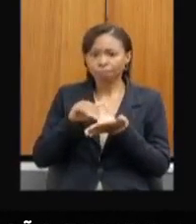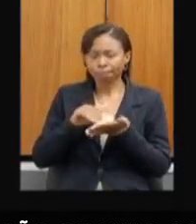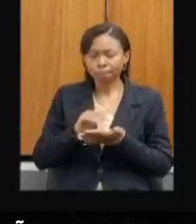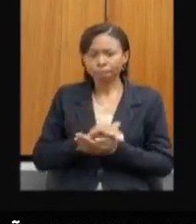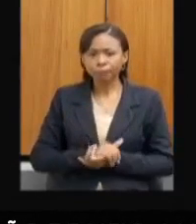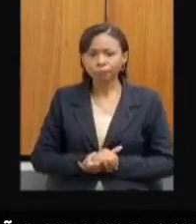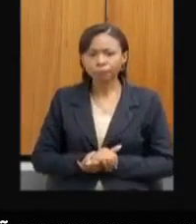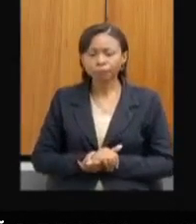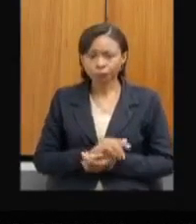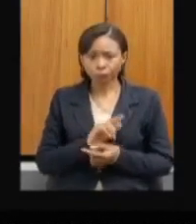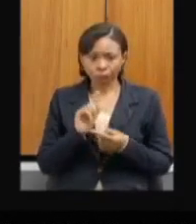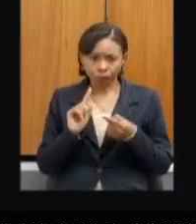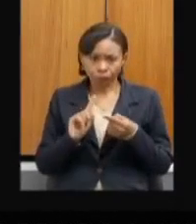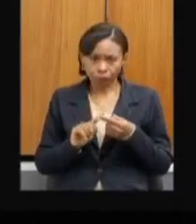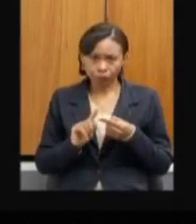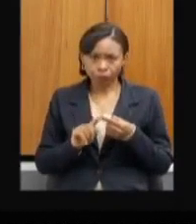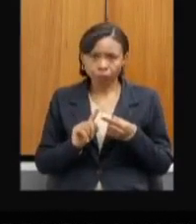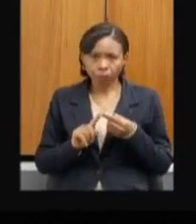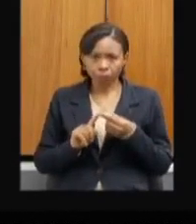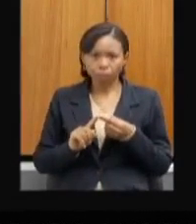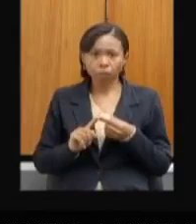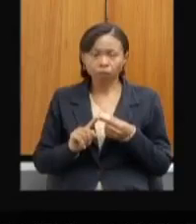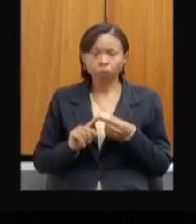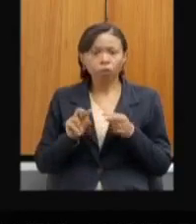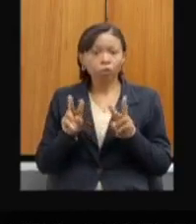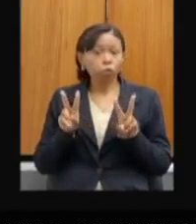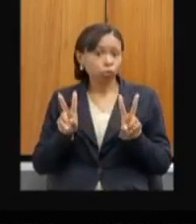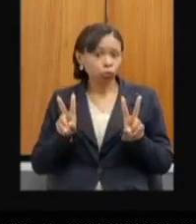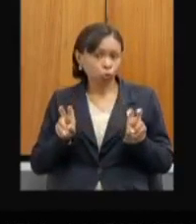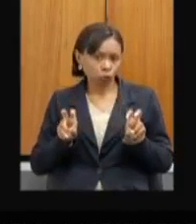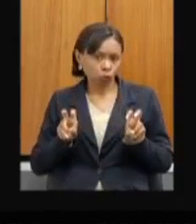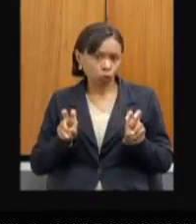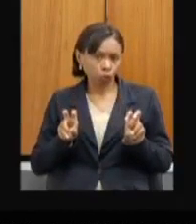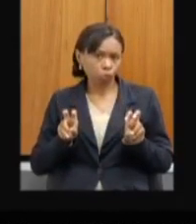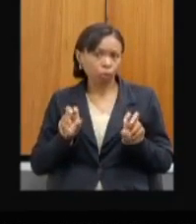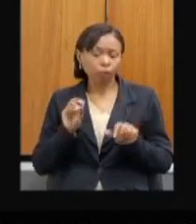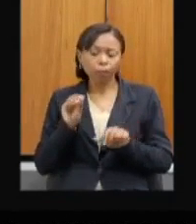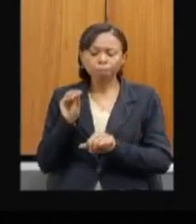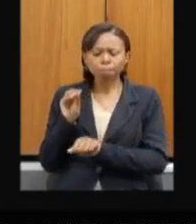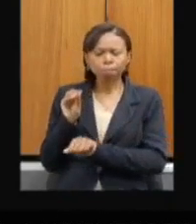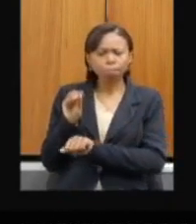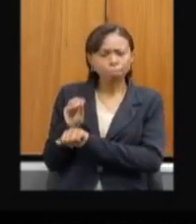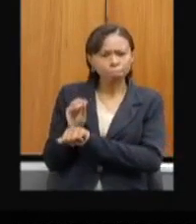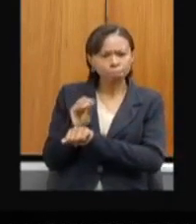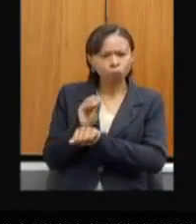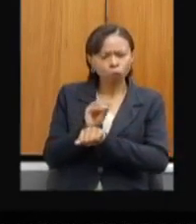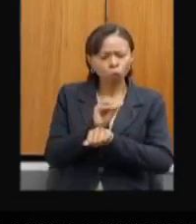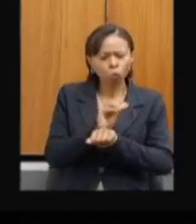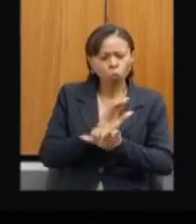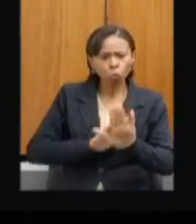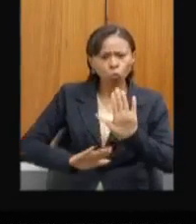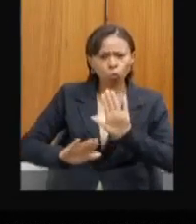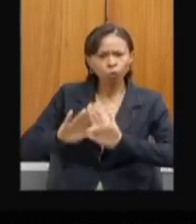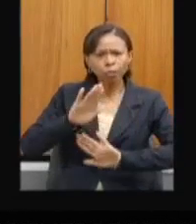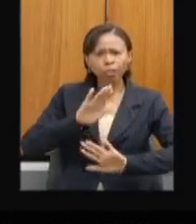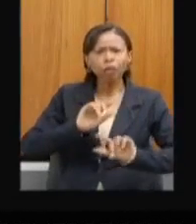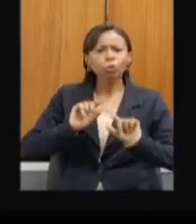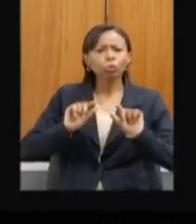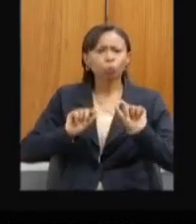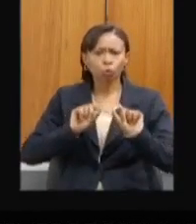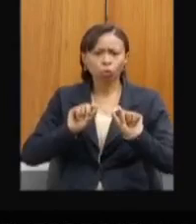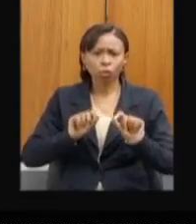O primeiro deles refere-se à preservação das nossas nascentes, secretária.